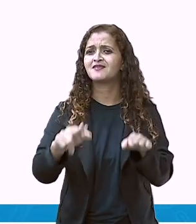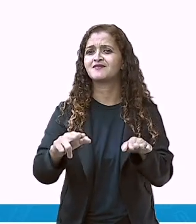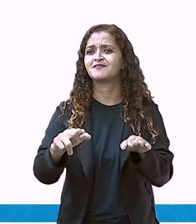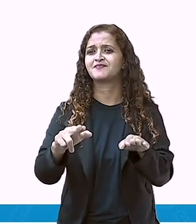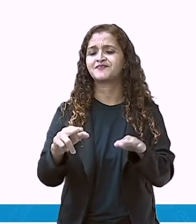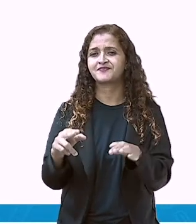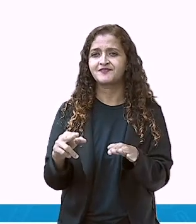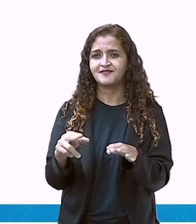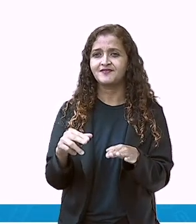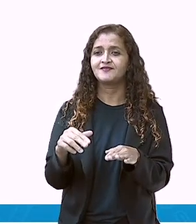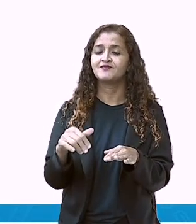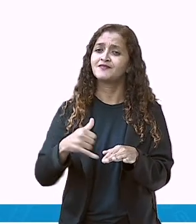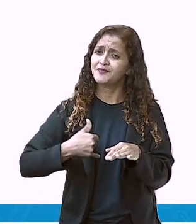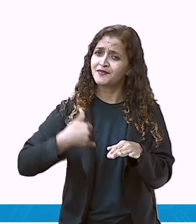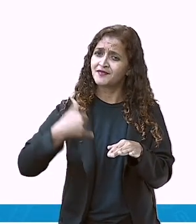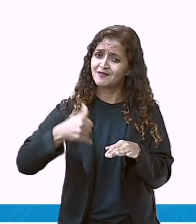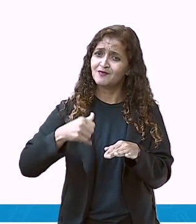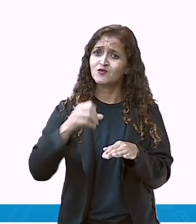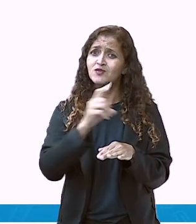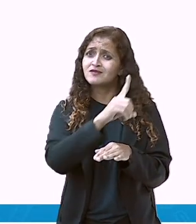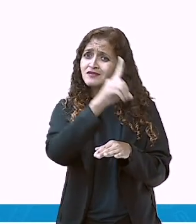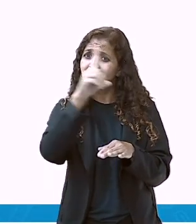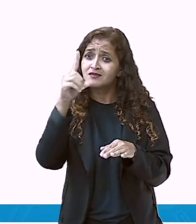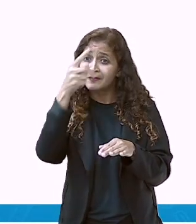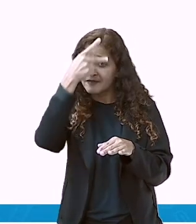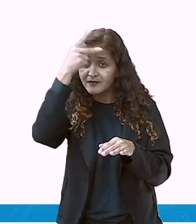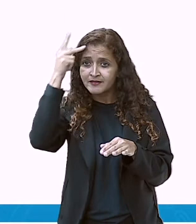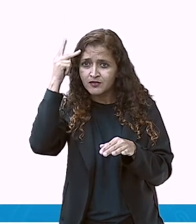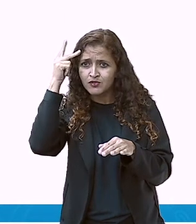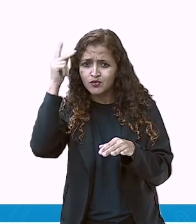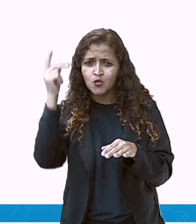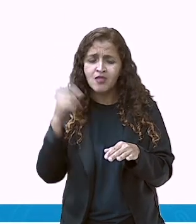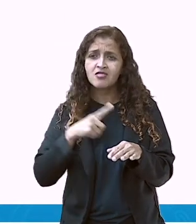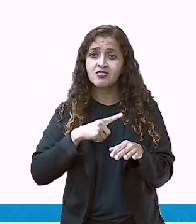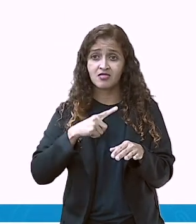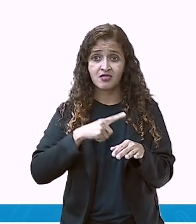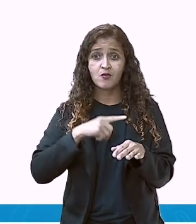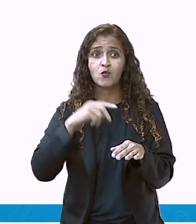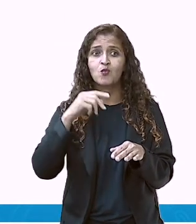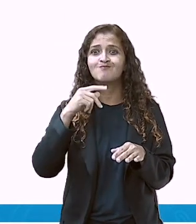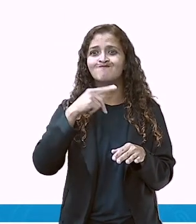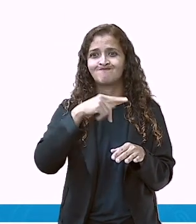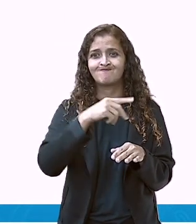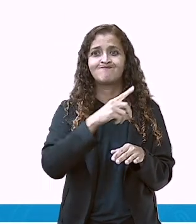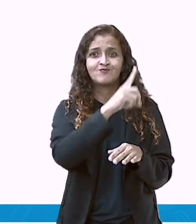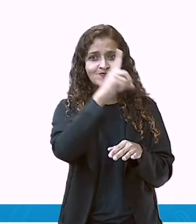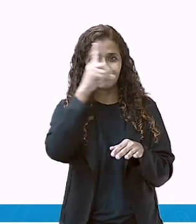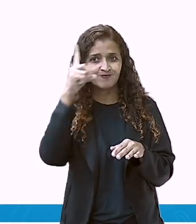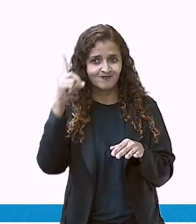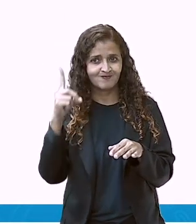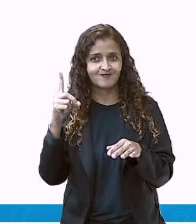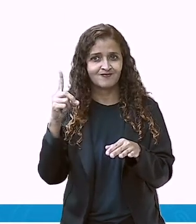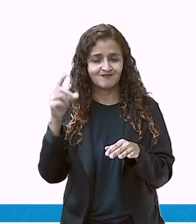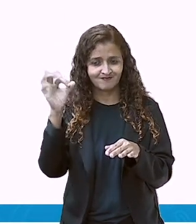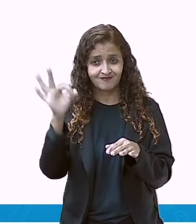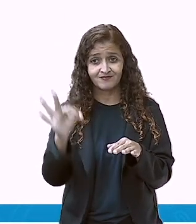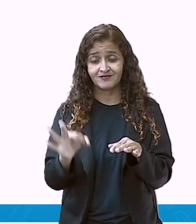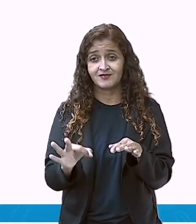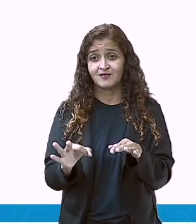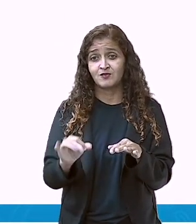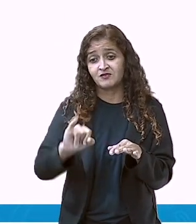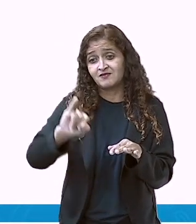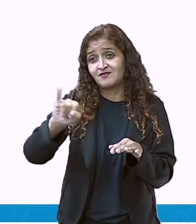Cada pessoa tem um dia que ele nasceu. Tem gente que nasceu em dezembro, outros nasceu em janeiro, não é assim?